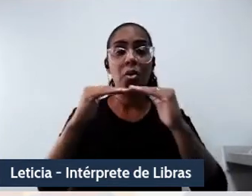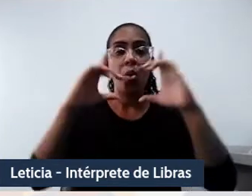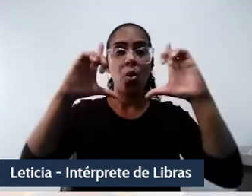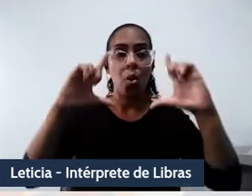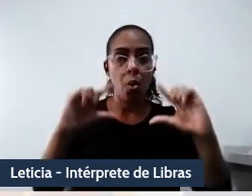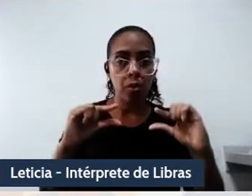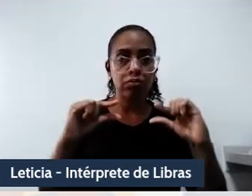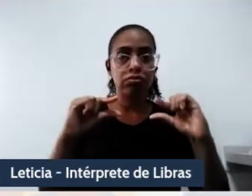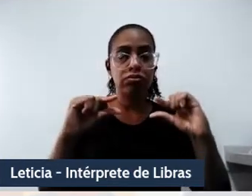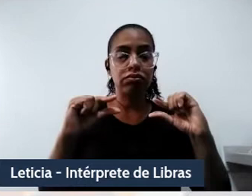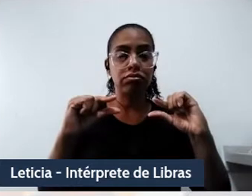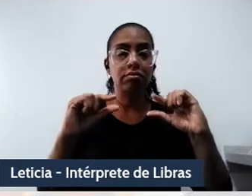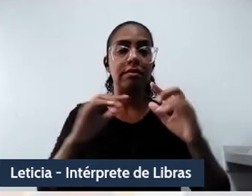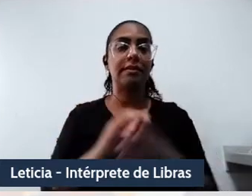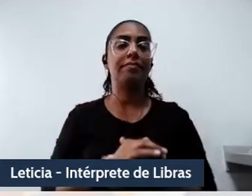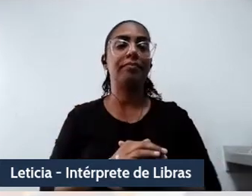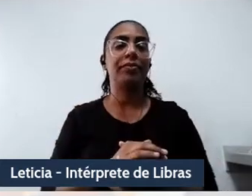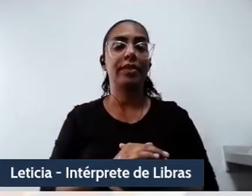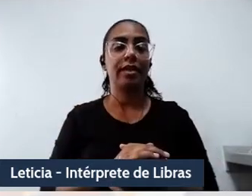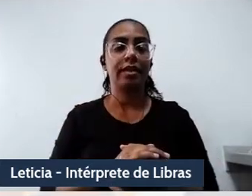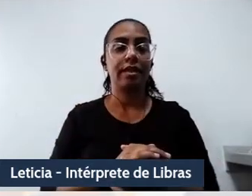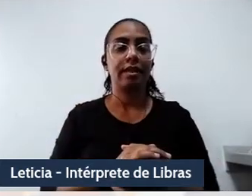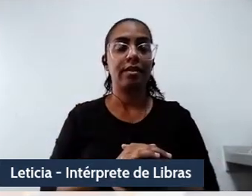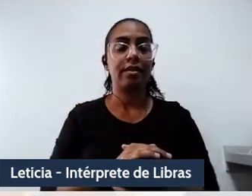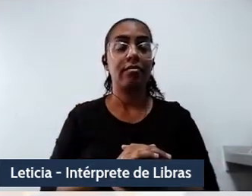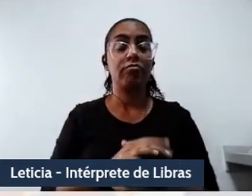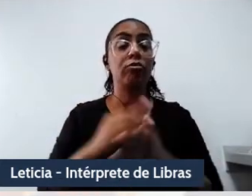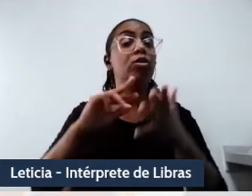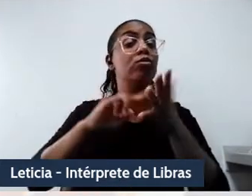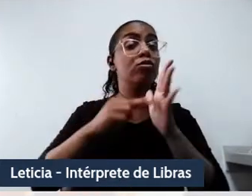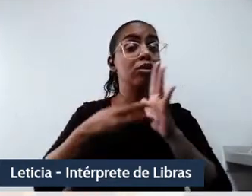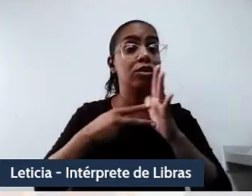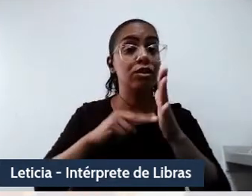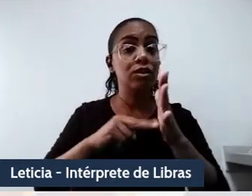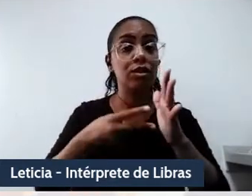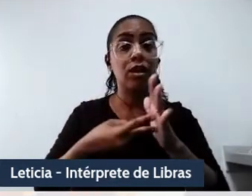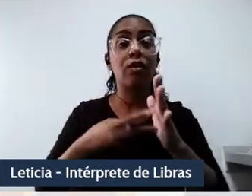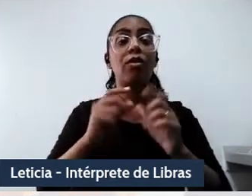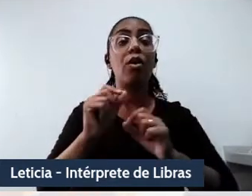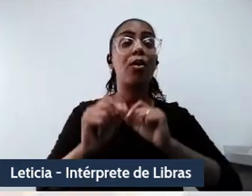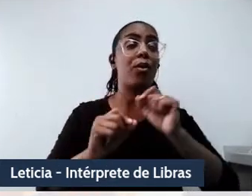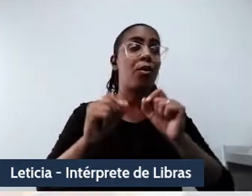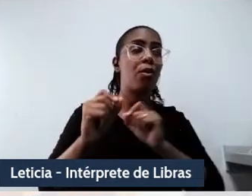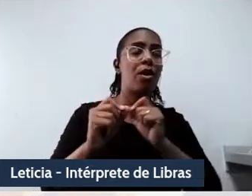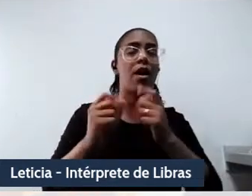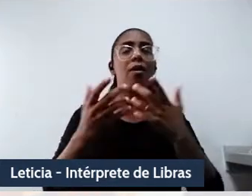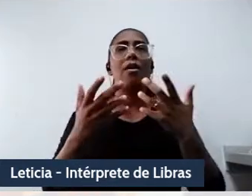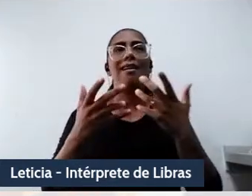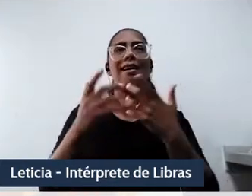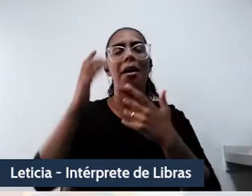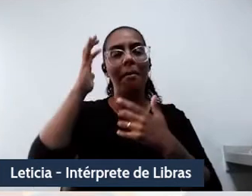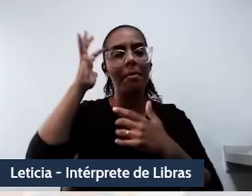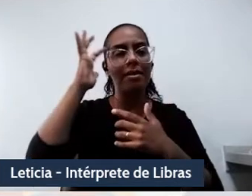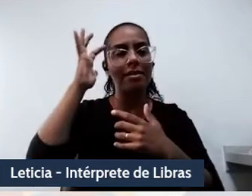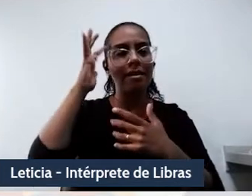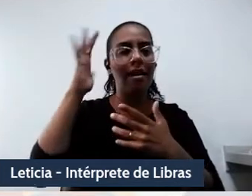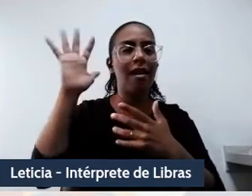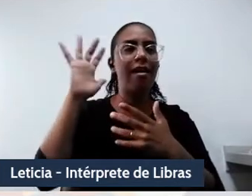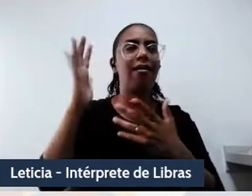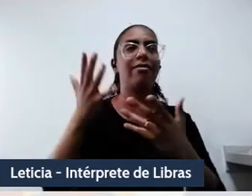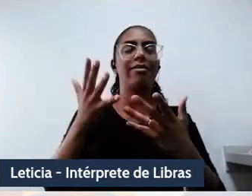Pagmentação significante de tudo desprender-se da convergência e da sincronização